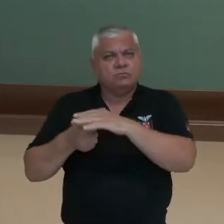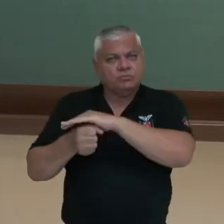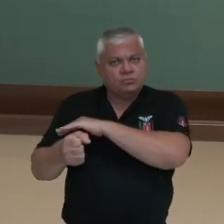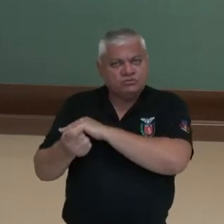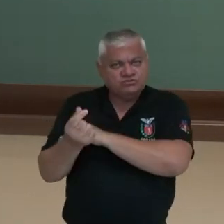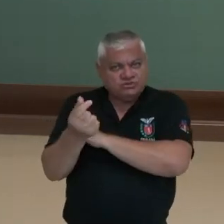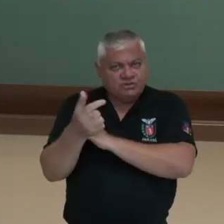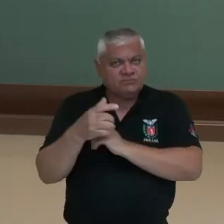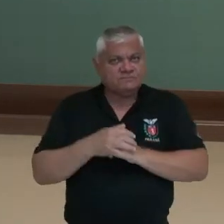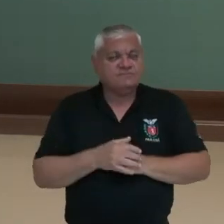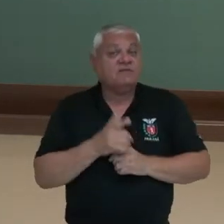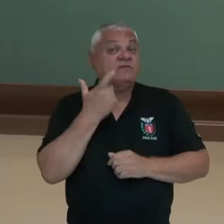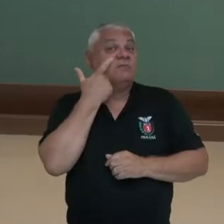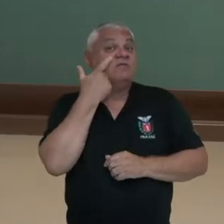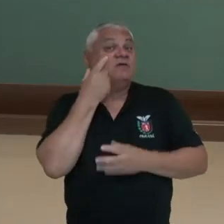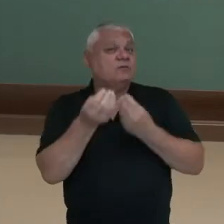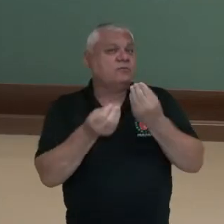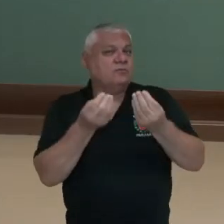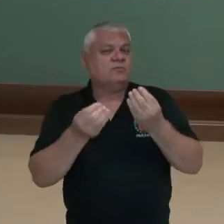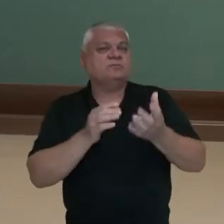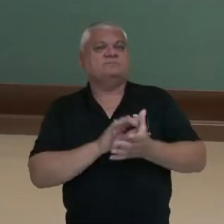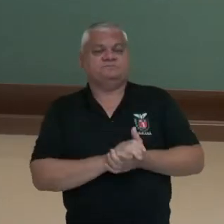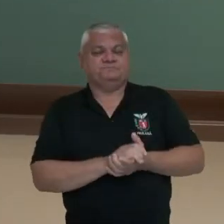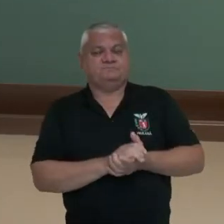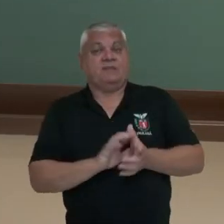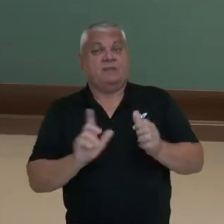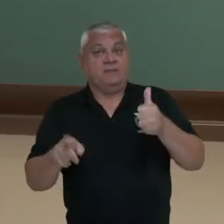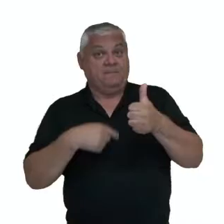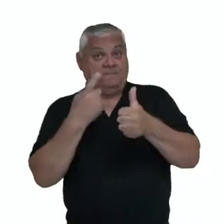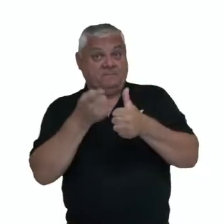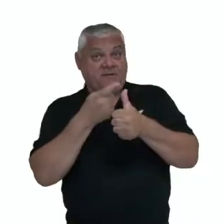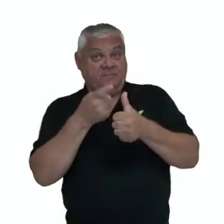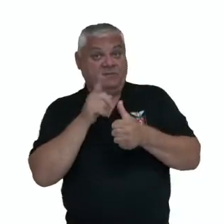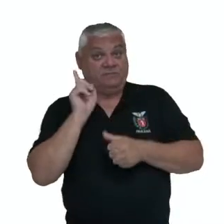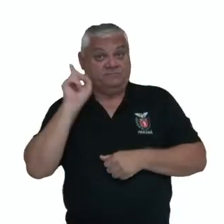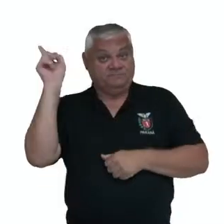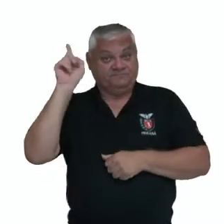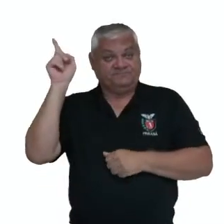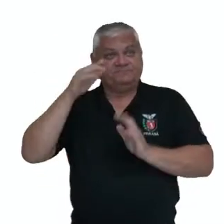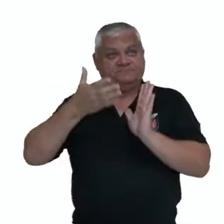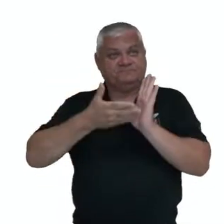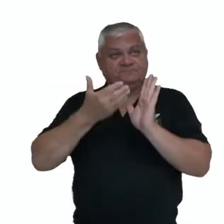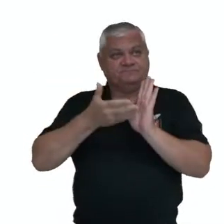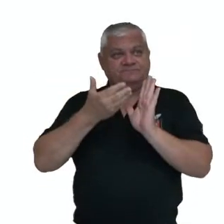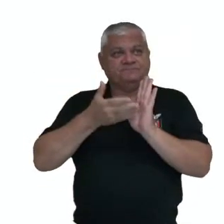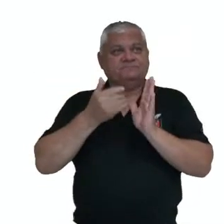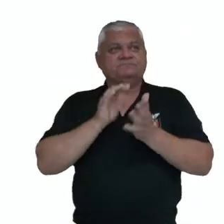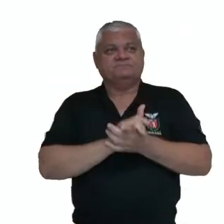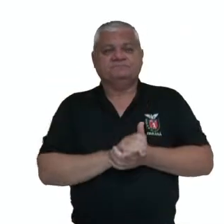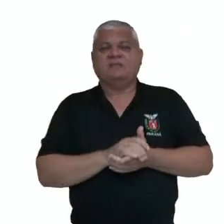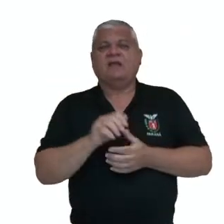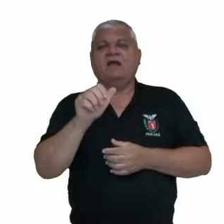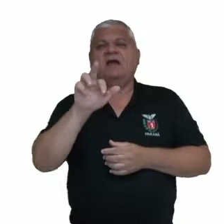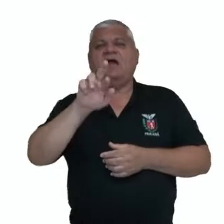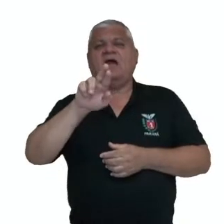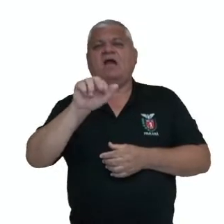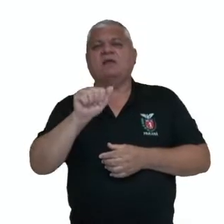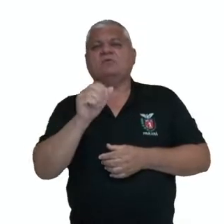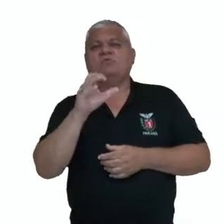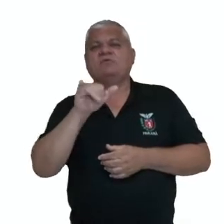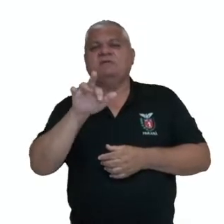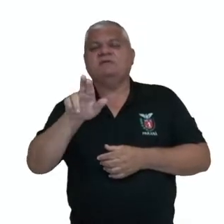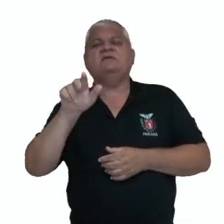se não sabem, vamos tentar ajudar vocês. Primeiro vamos falar aqui dessa situação da Arcuri, que é bastante interessante.